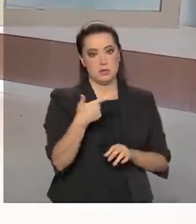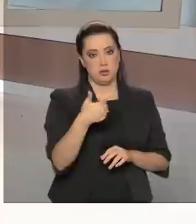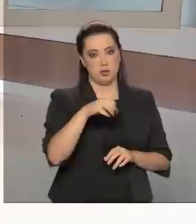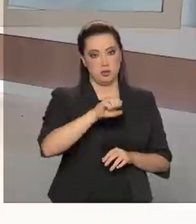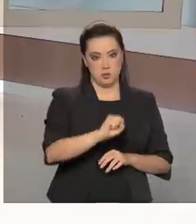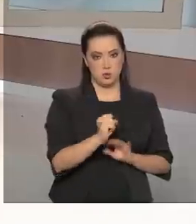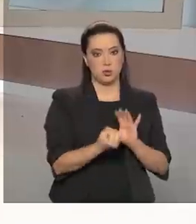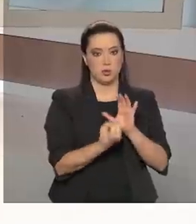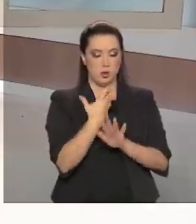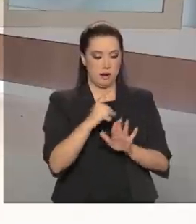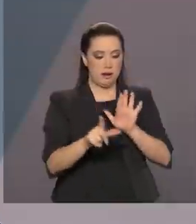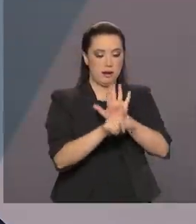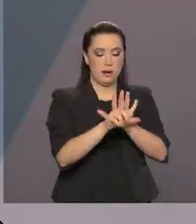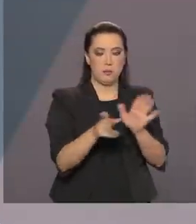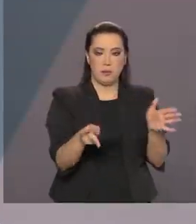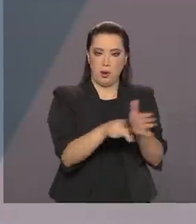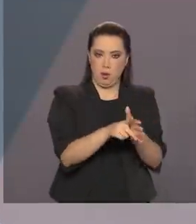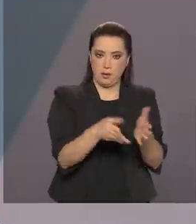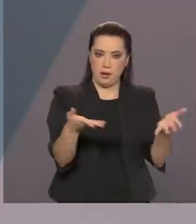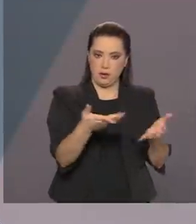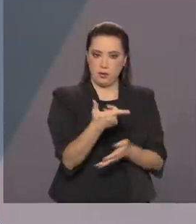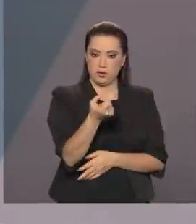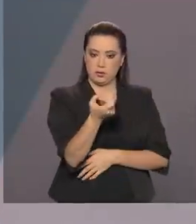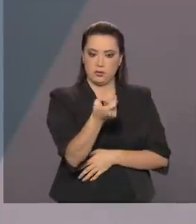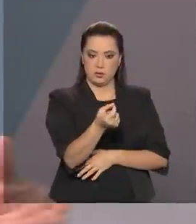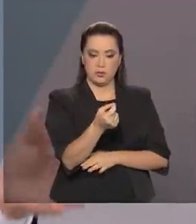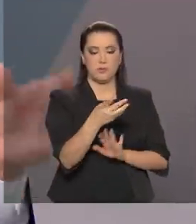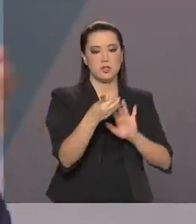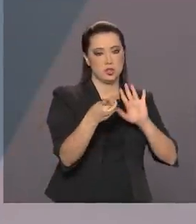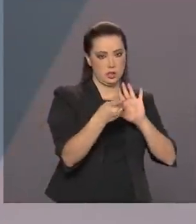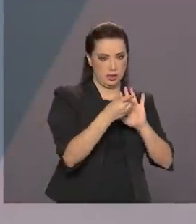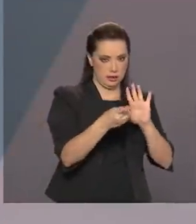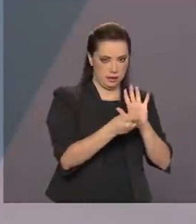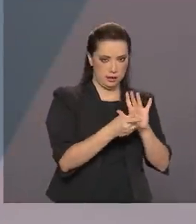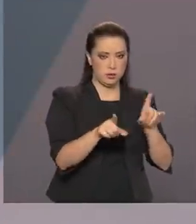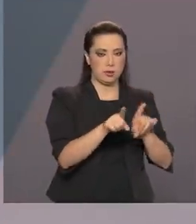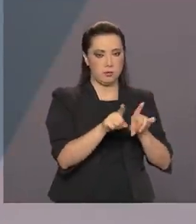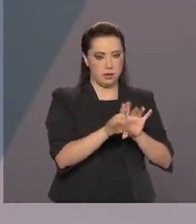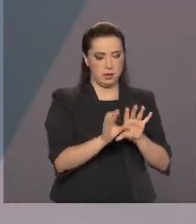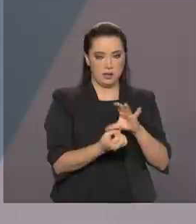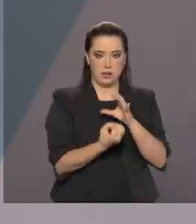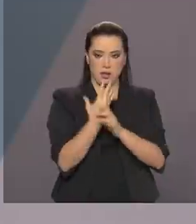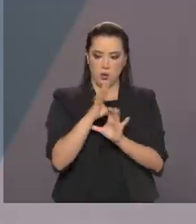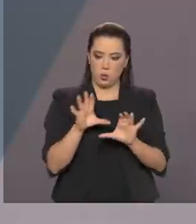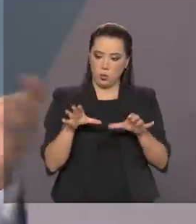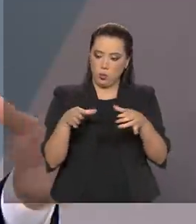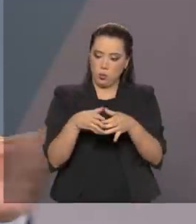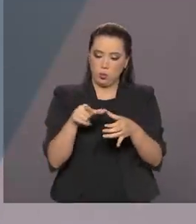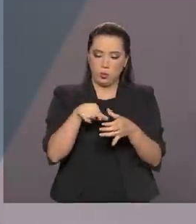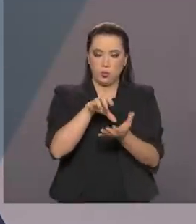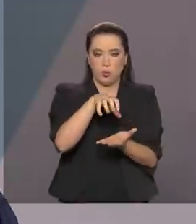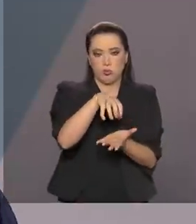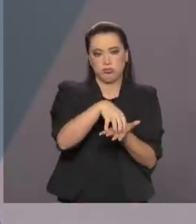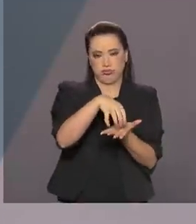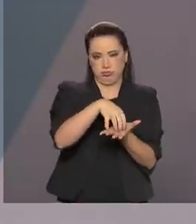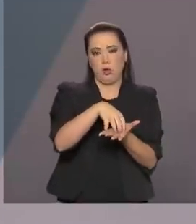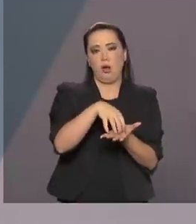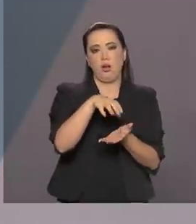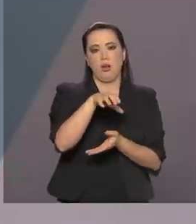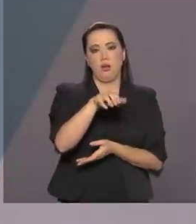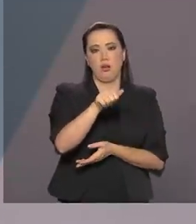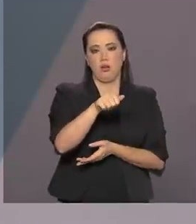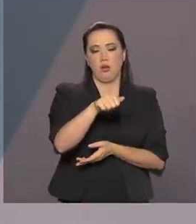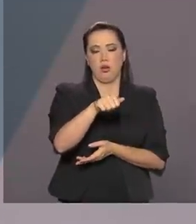2020, por meio de um decreto, o presidente Jair Bolsonaro criou a Autoridade Nacional de Proteção de Dados, que a gente pode dizer que vai